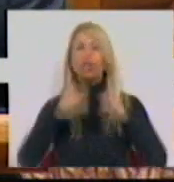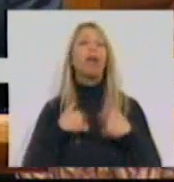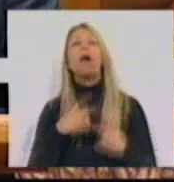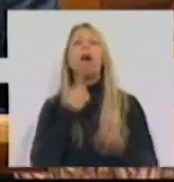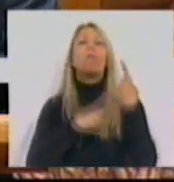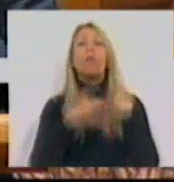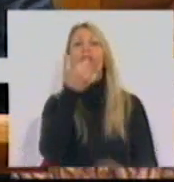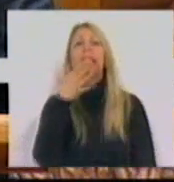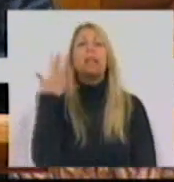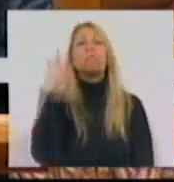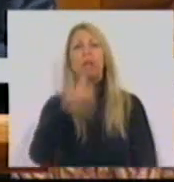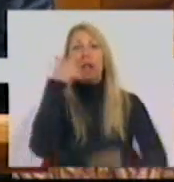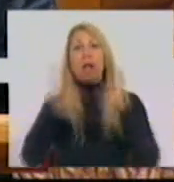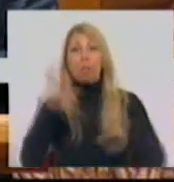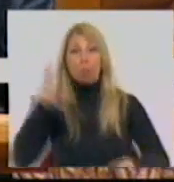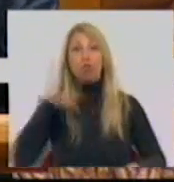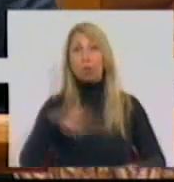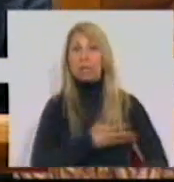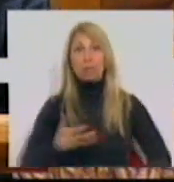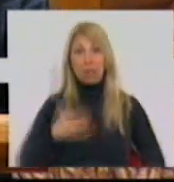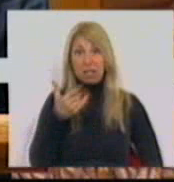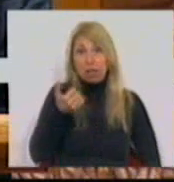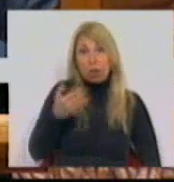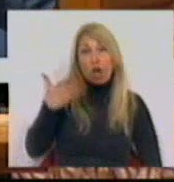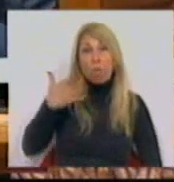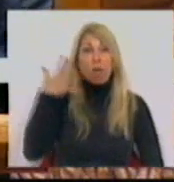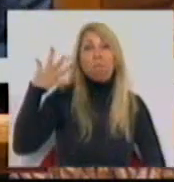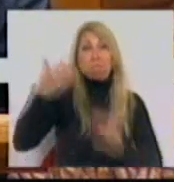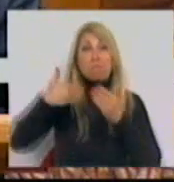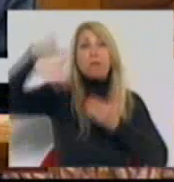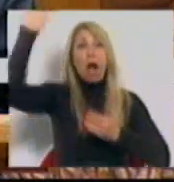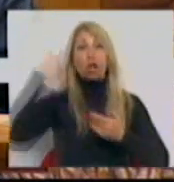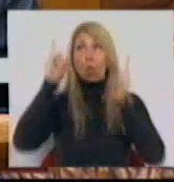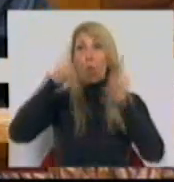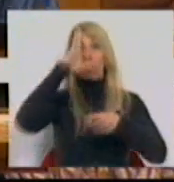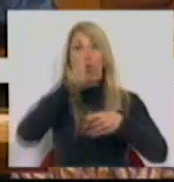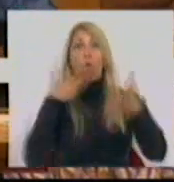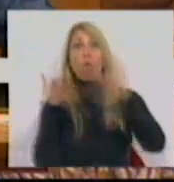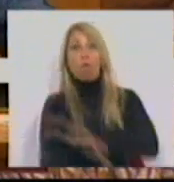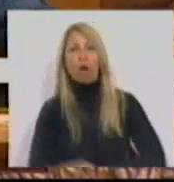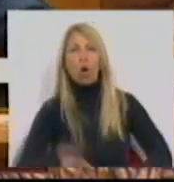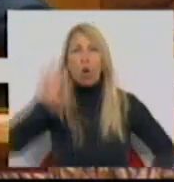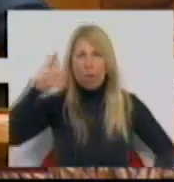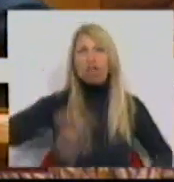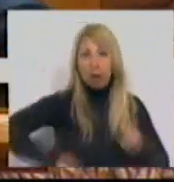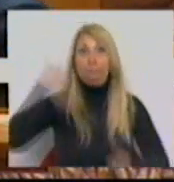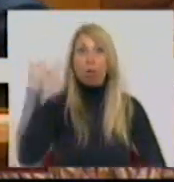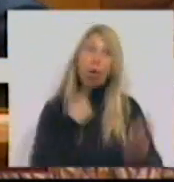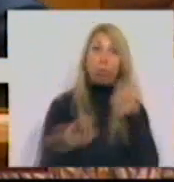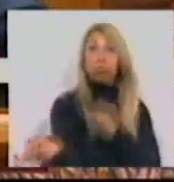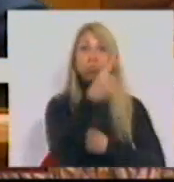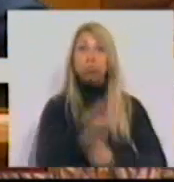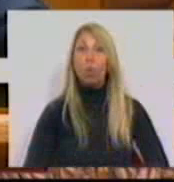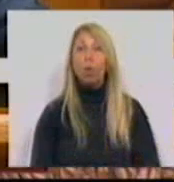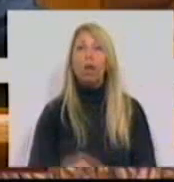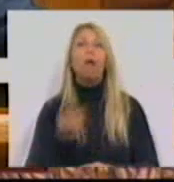portugueses desempregados, mais 151 mil do que no início do vosso mandato, se o país está melhor. Estamos a falar de um desemprego real na ordem de